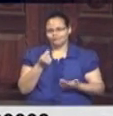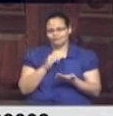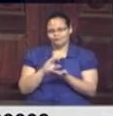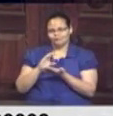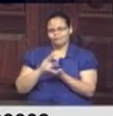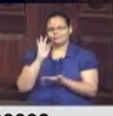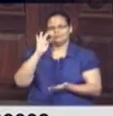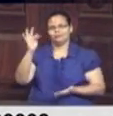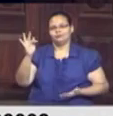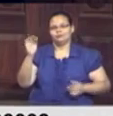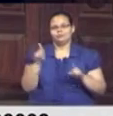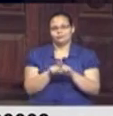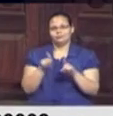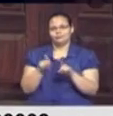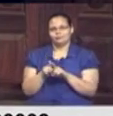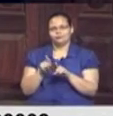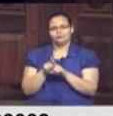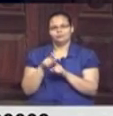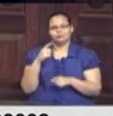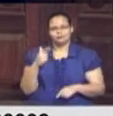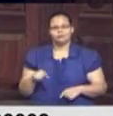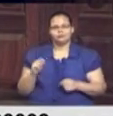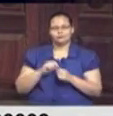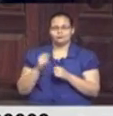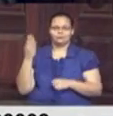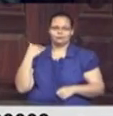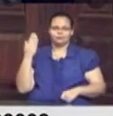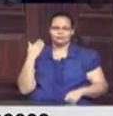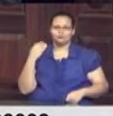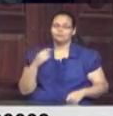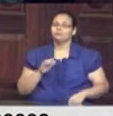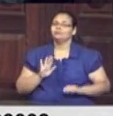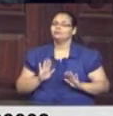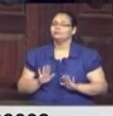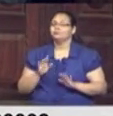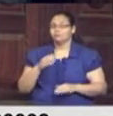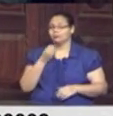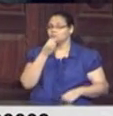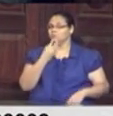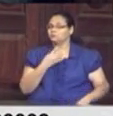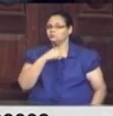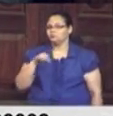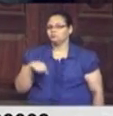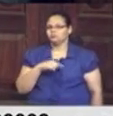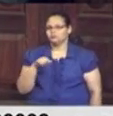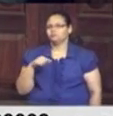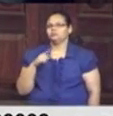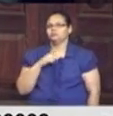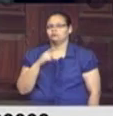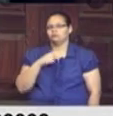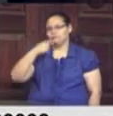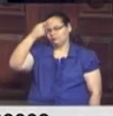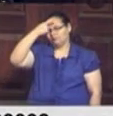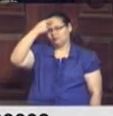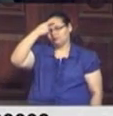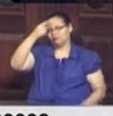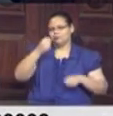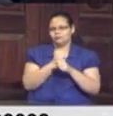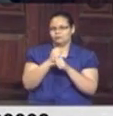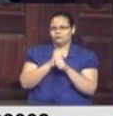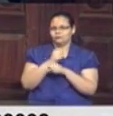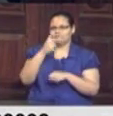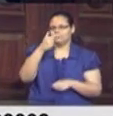colocar isso também mais uma vez, como já foi feito no passado. Aliás, é bom que nós tenhamos memória. Nos anos